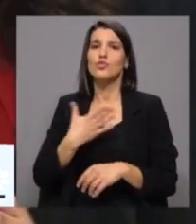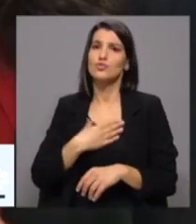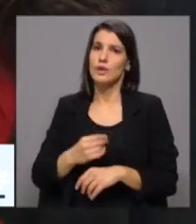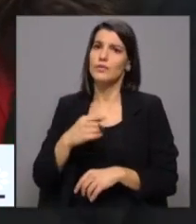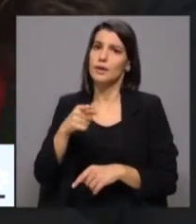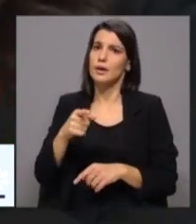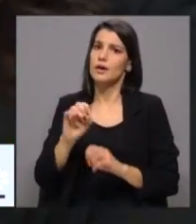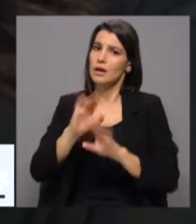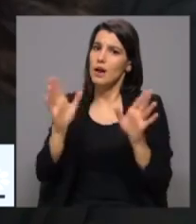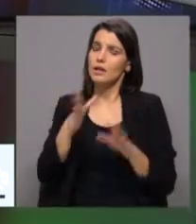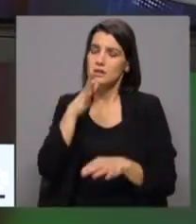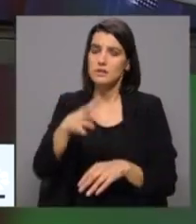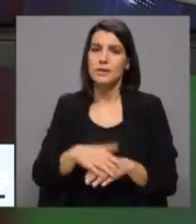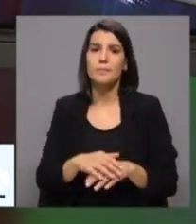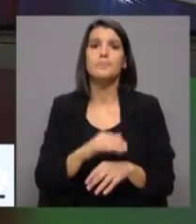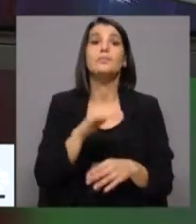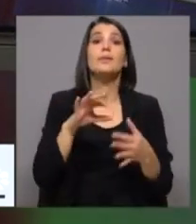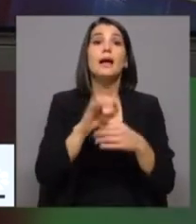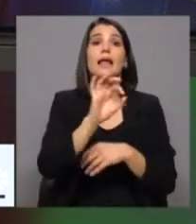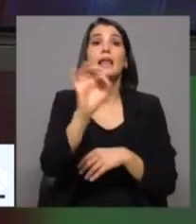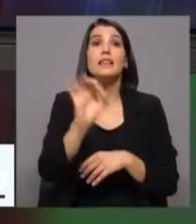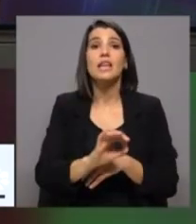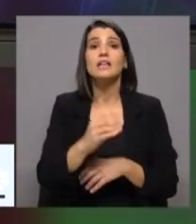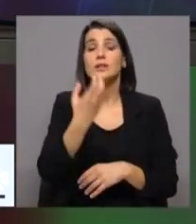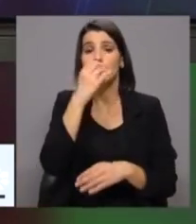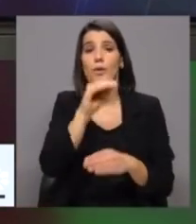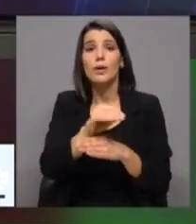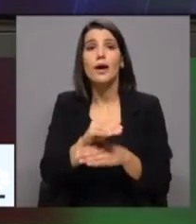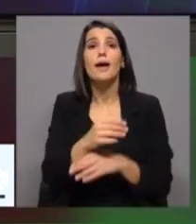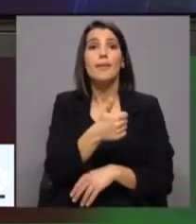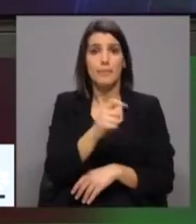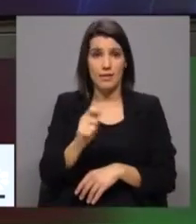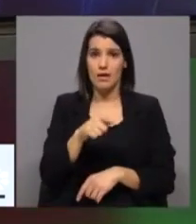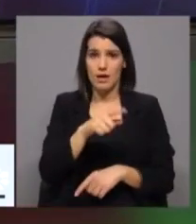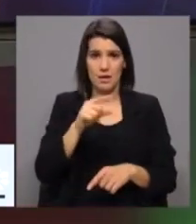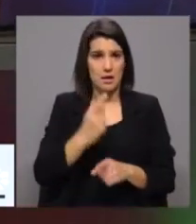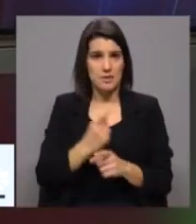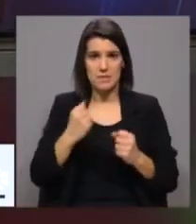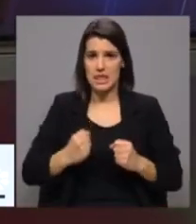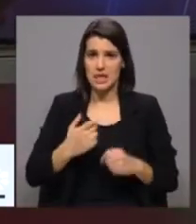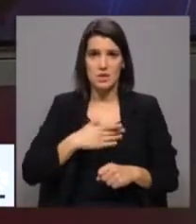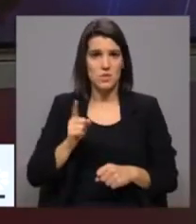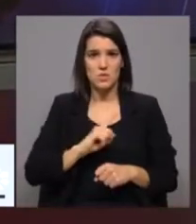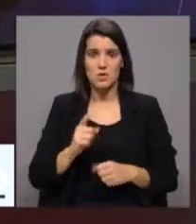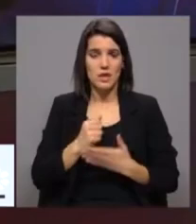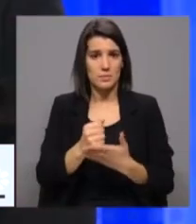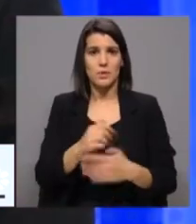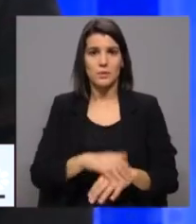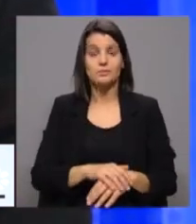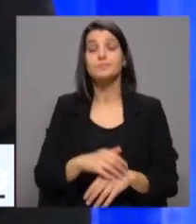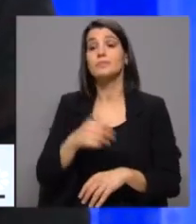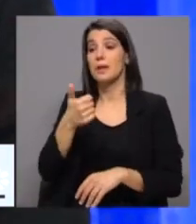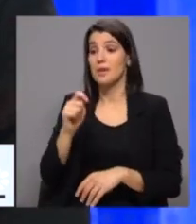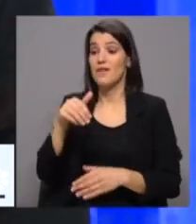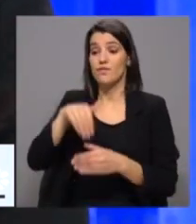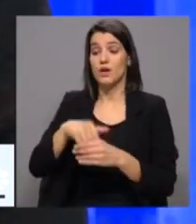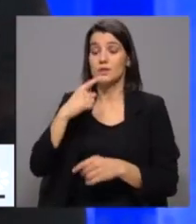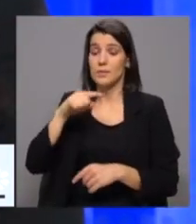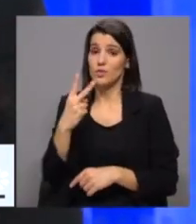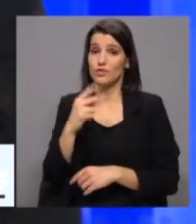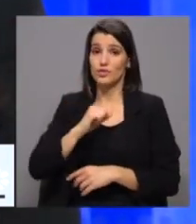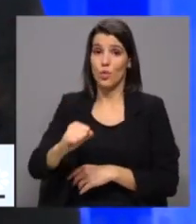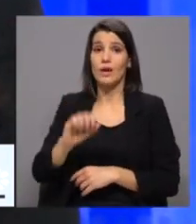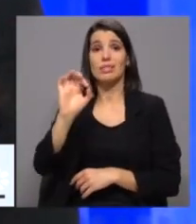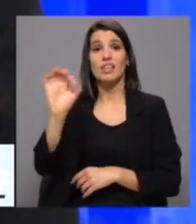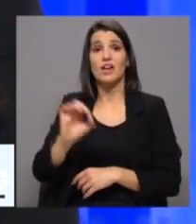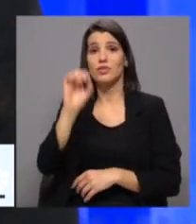e a esquerda negacionista. Relativamente à taxa de pecuária, o Bloco Esquerda já votou duas vezes contra a proposta da taxa